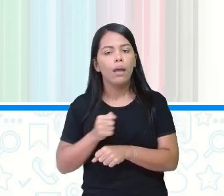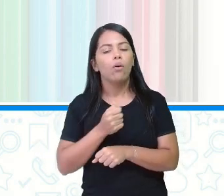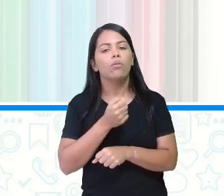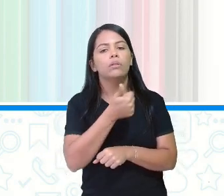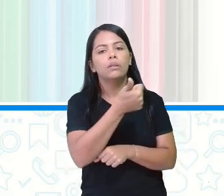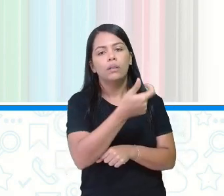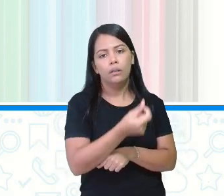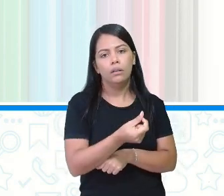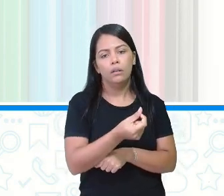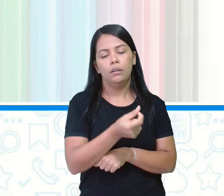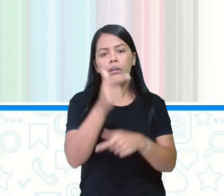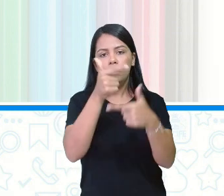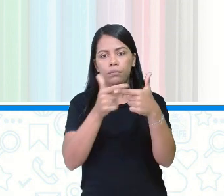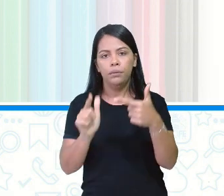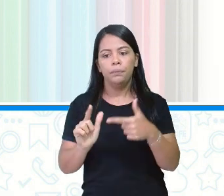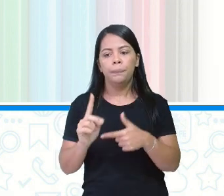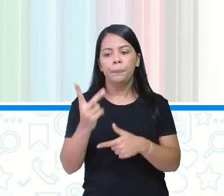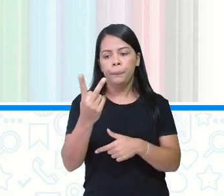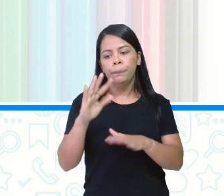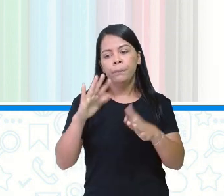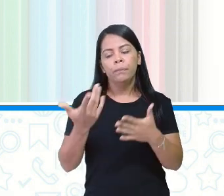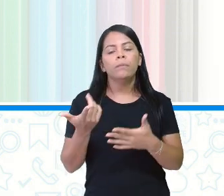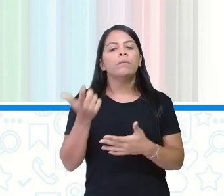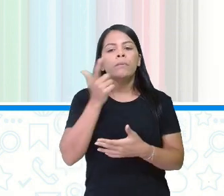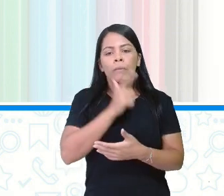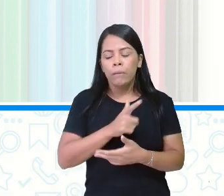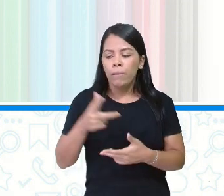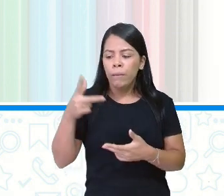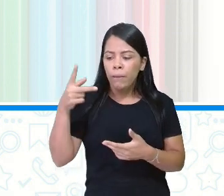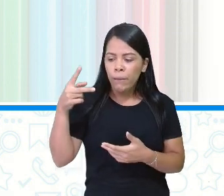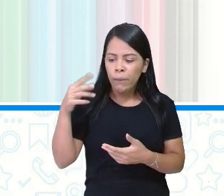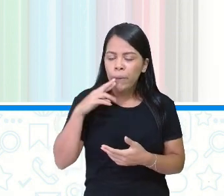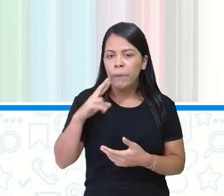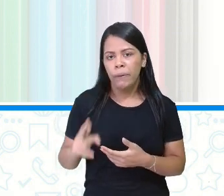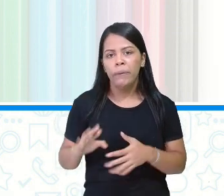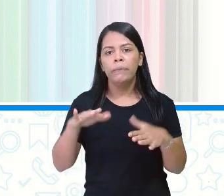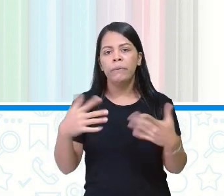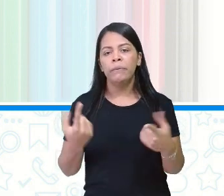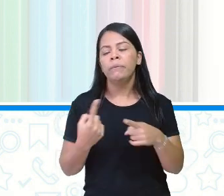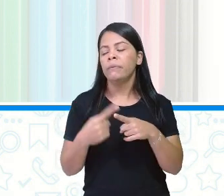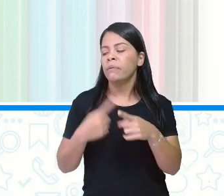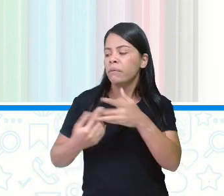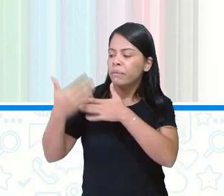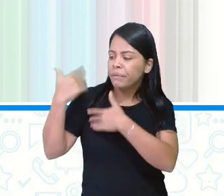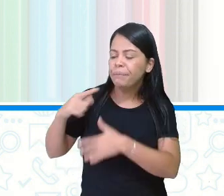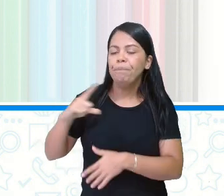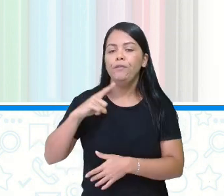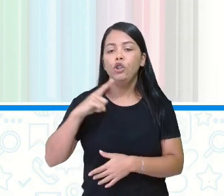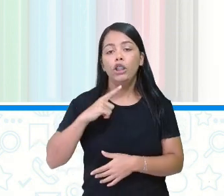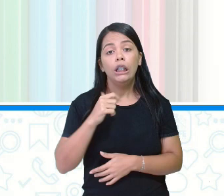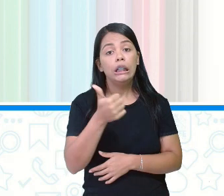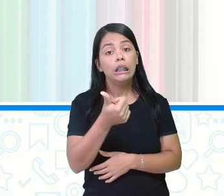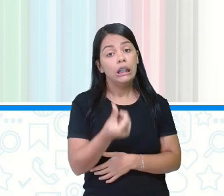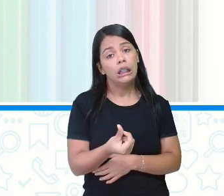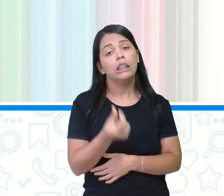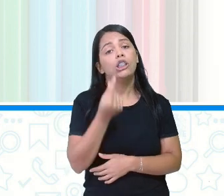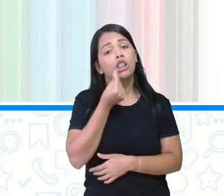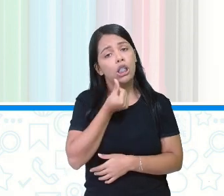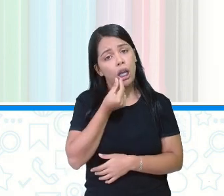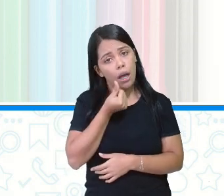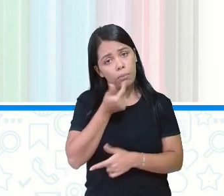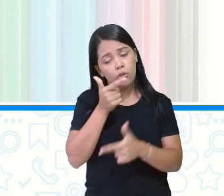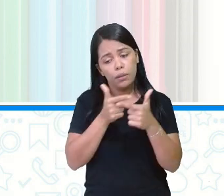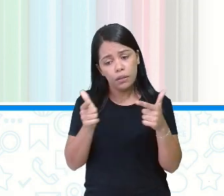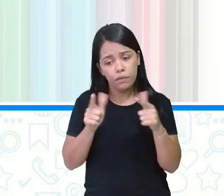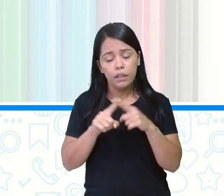por 2 e chegou ao resultado. Porque eu tinha 16 lápis para dividir para dois copinhos, só que essa divisão,